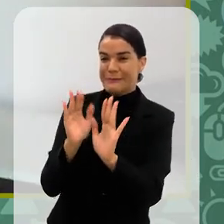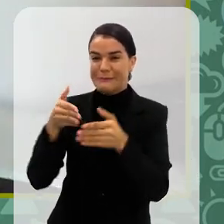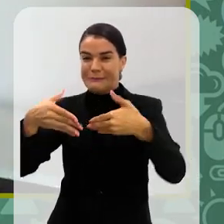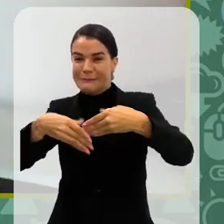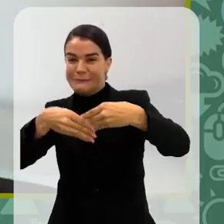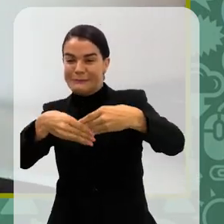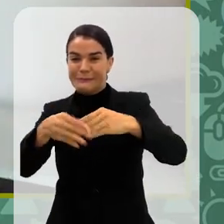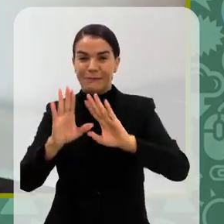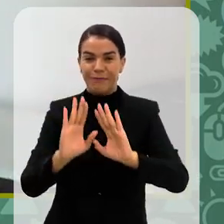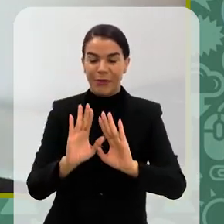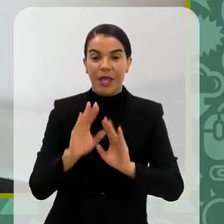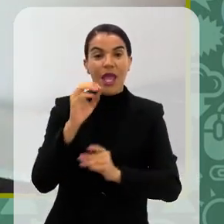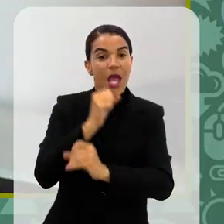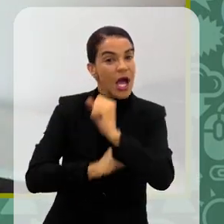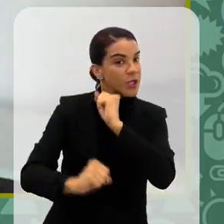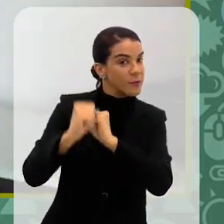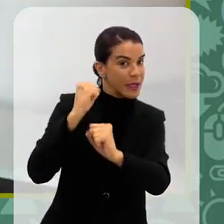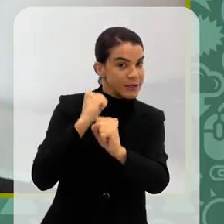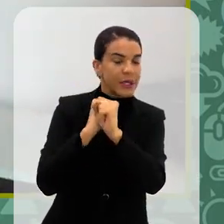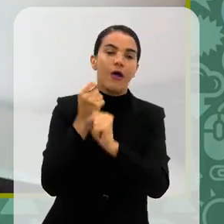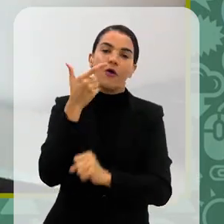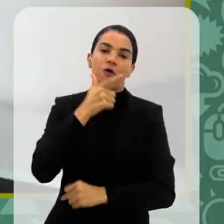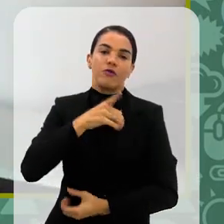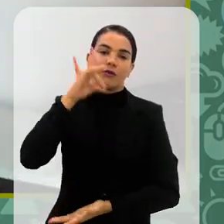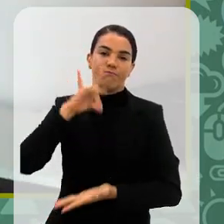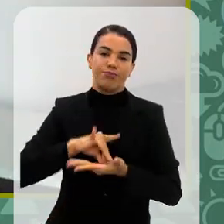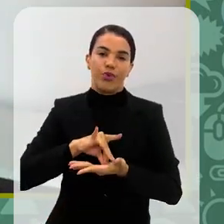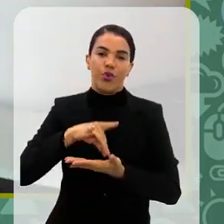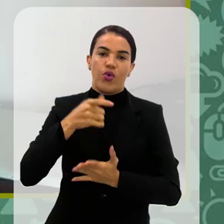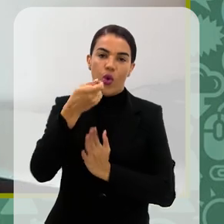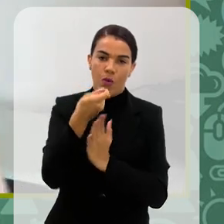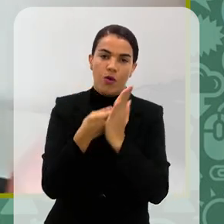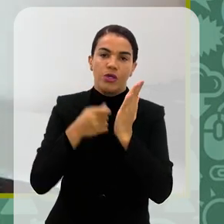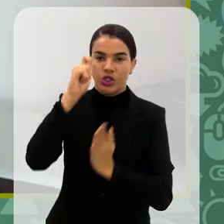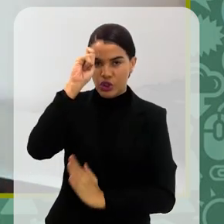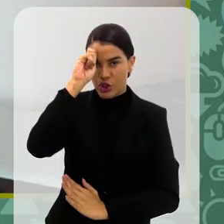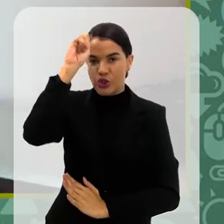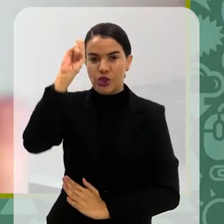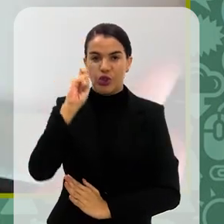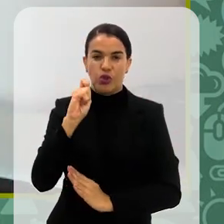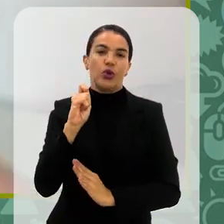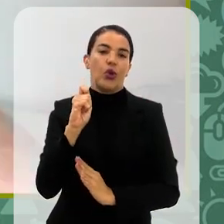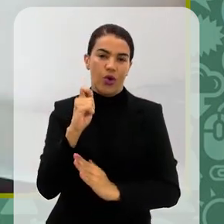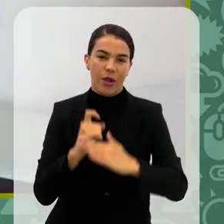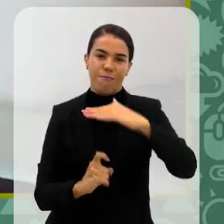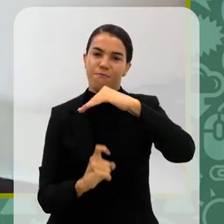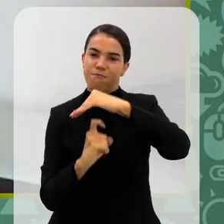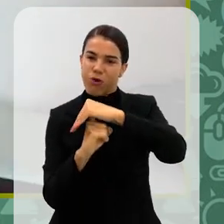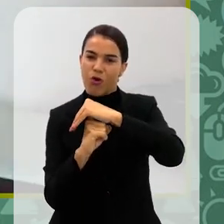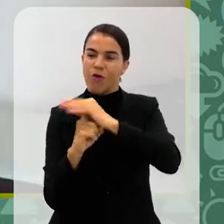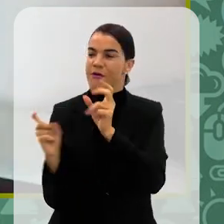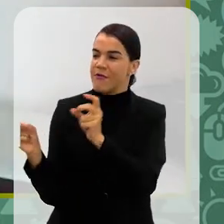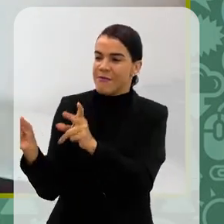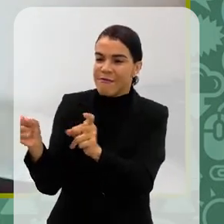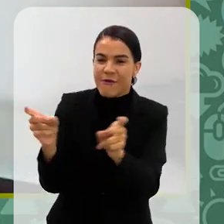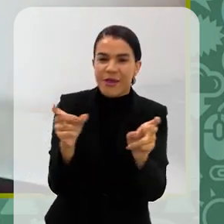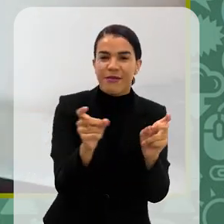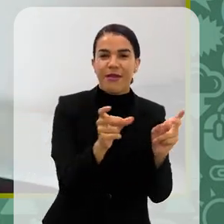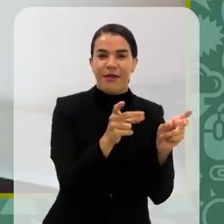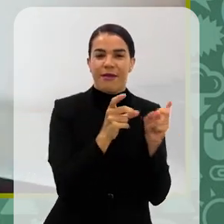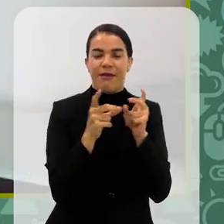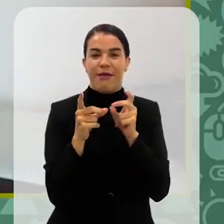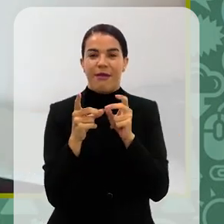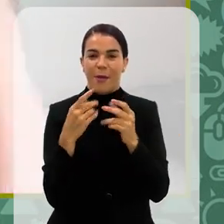Sim. E ano passado foi quando eu realmente retornei como escritora. Voltei para o estande, lá, aquele